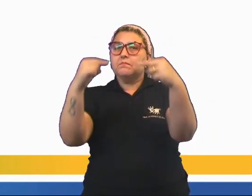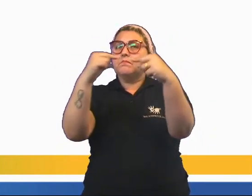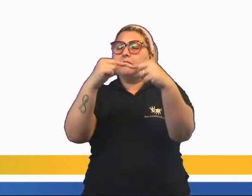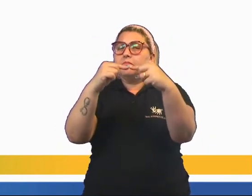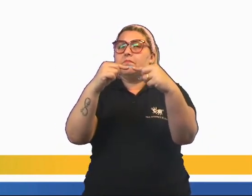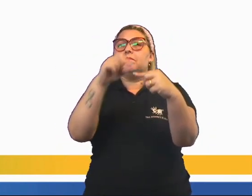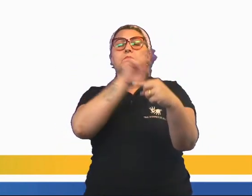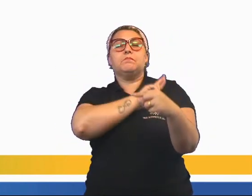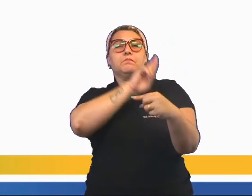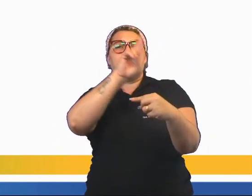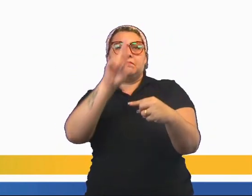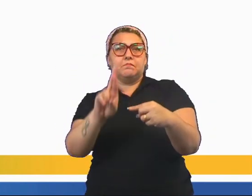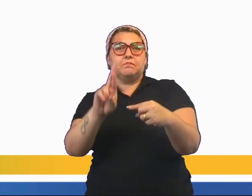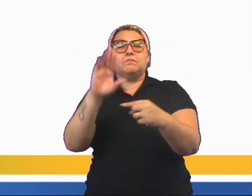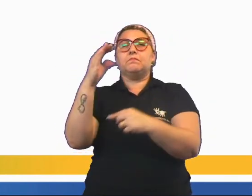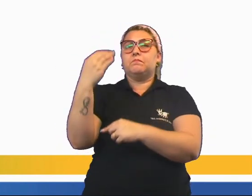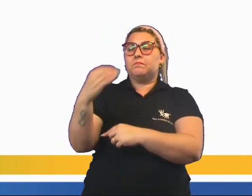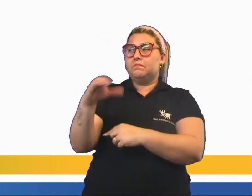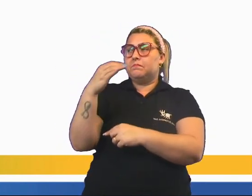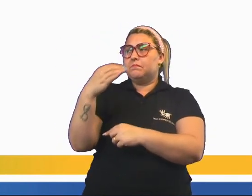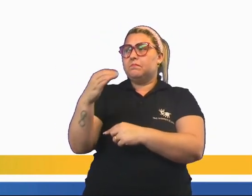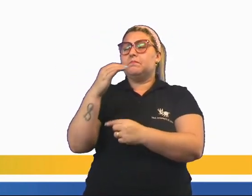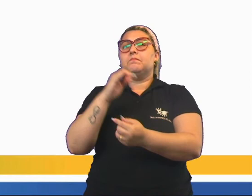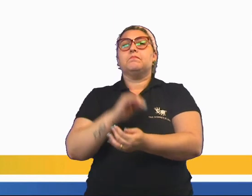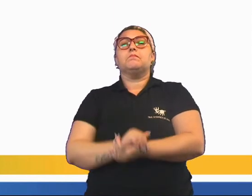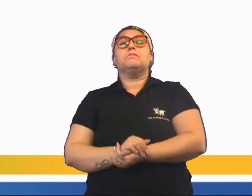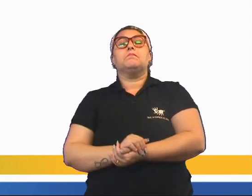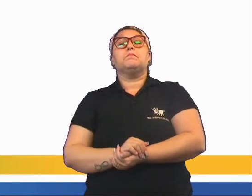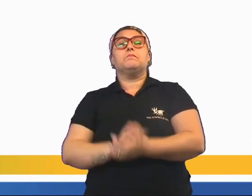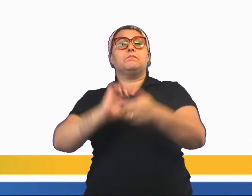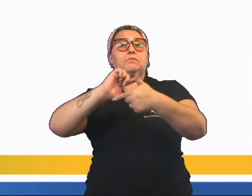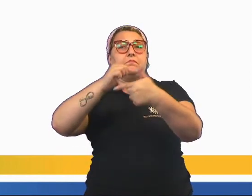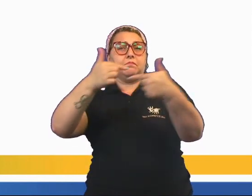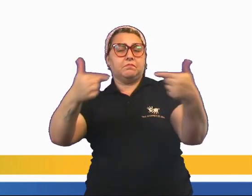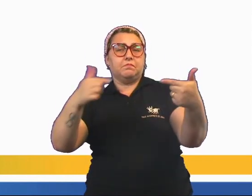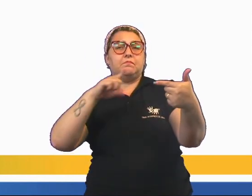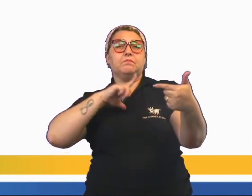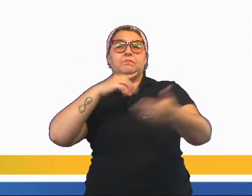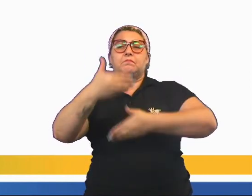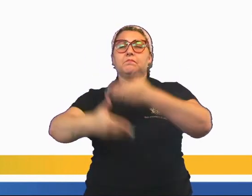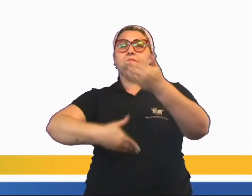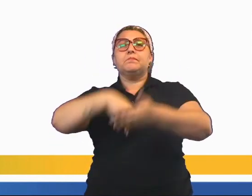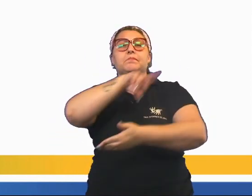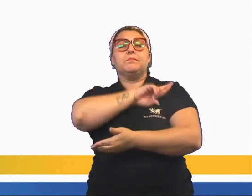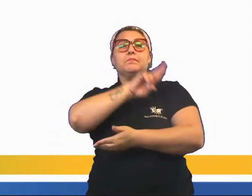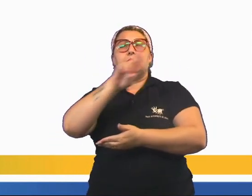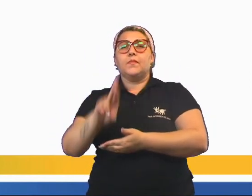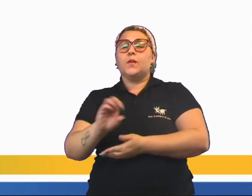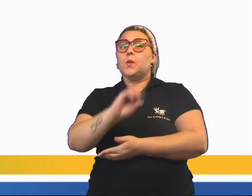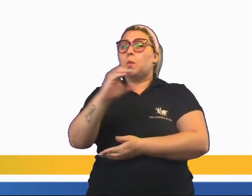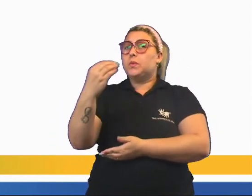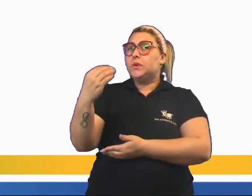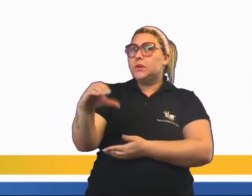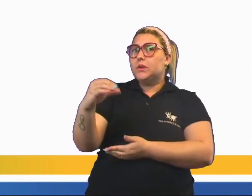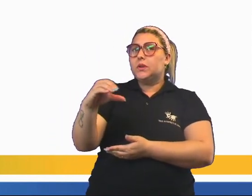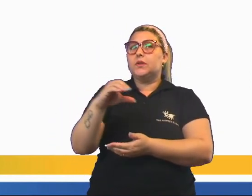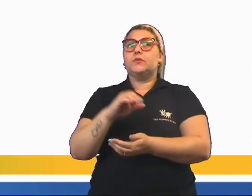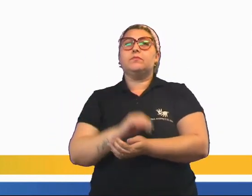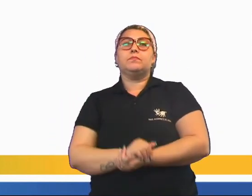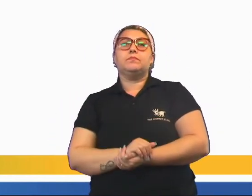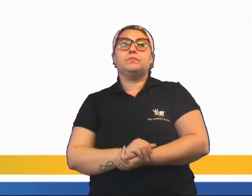quais são essas características? Compêndios doutrinários, isso tem relação com religião ou ciência.